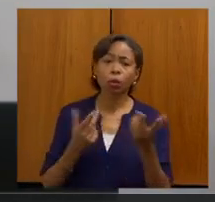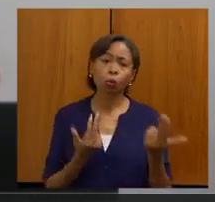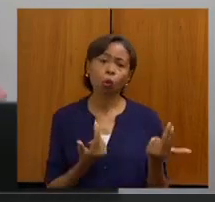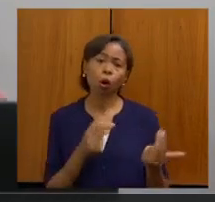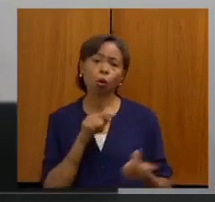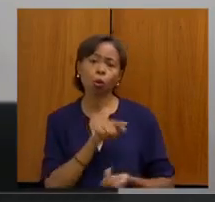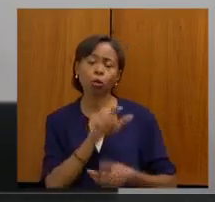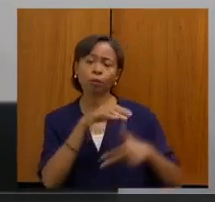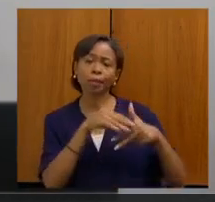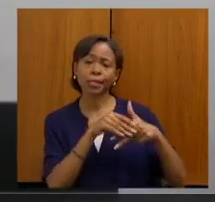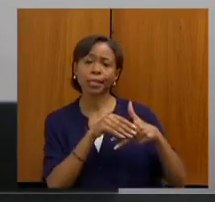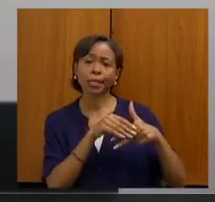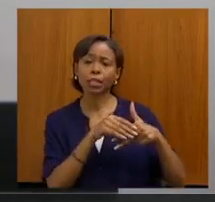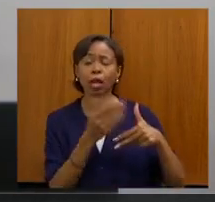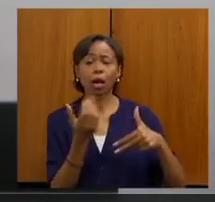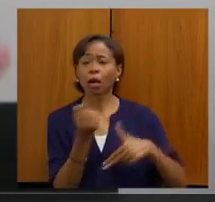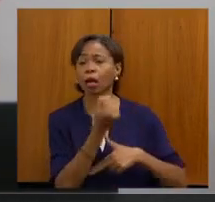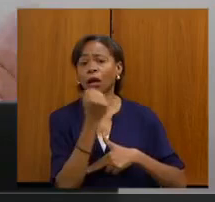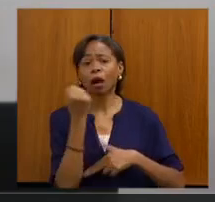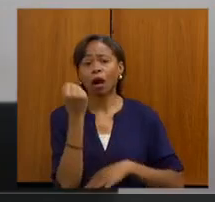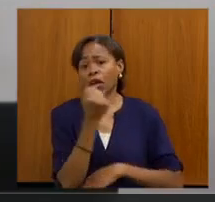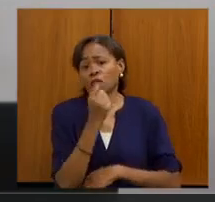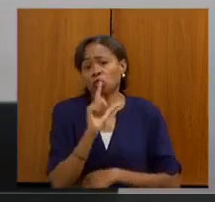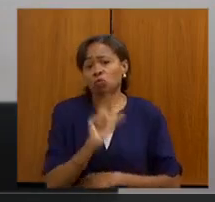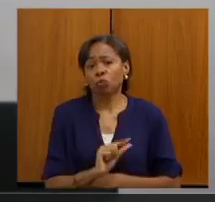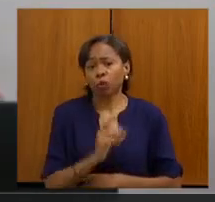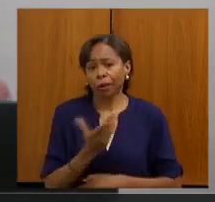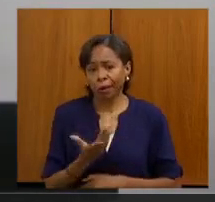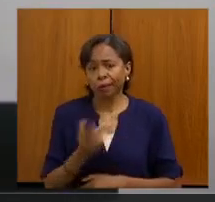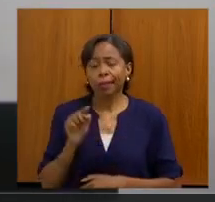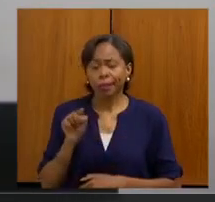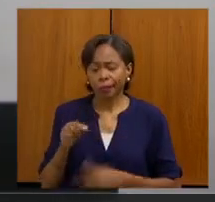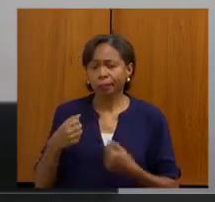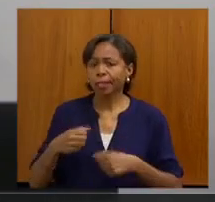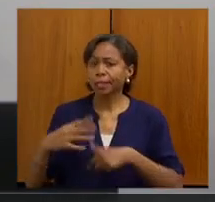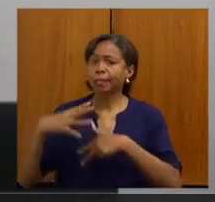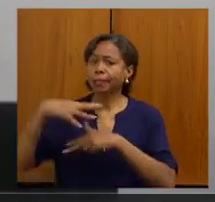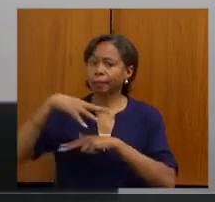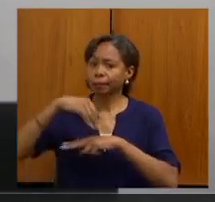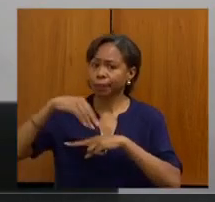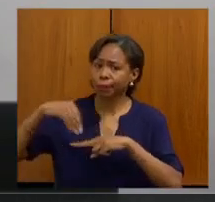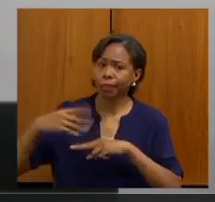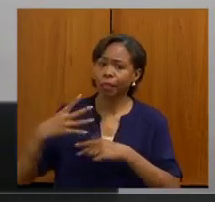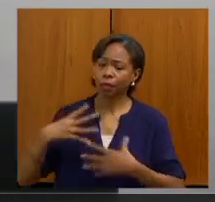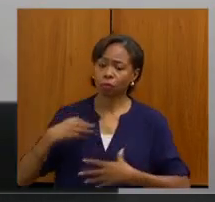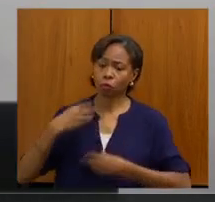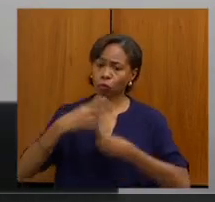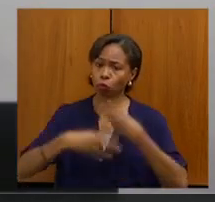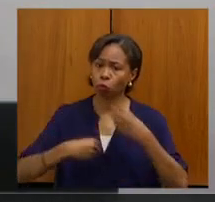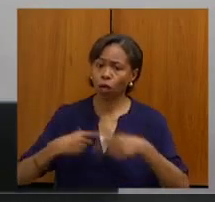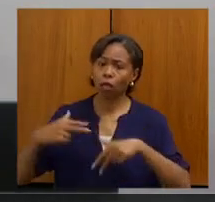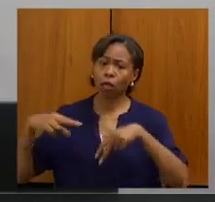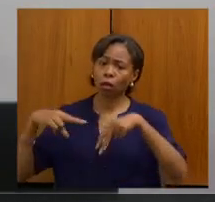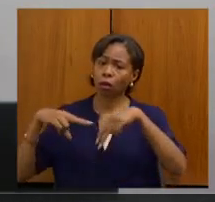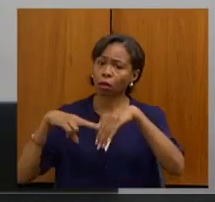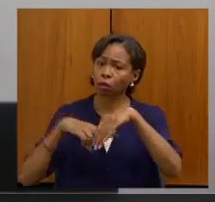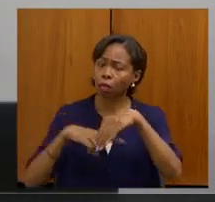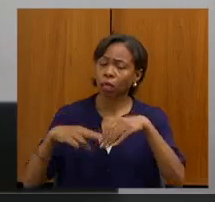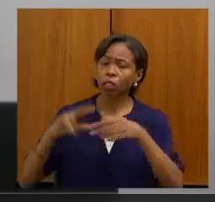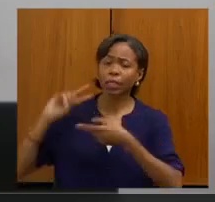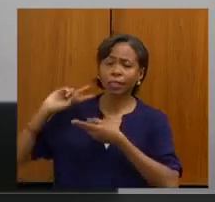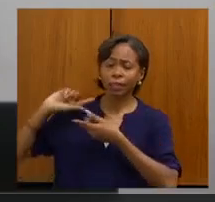pacientes, eles têm que ter acesso mais precocemente, talvez, à ressonância, teste genético, para saber se o paciente tem ou não